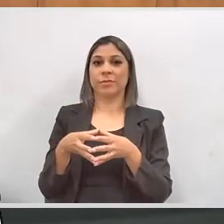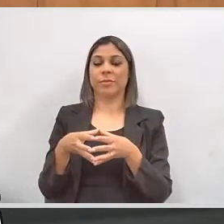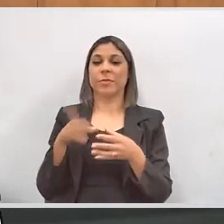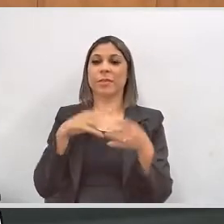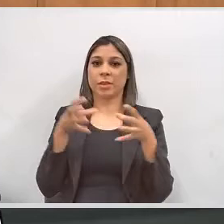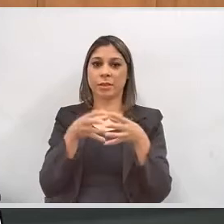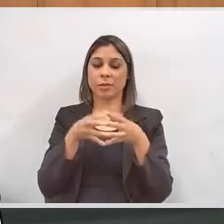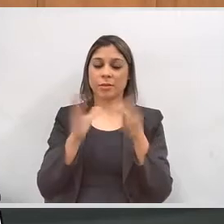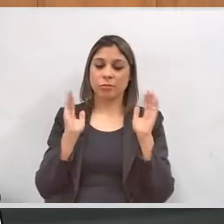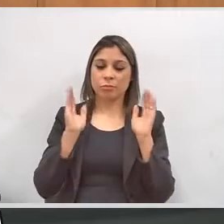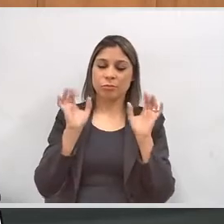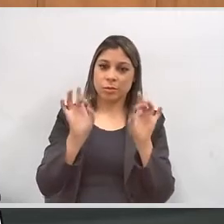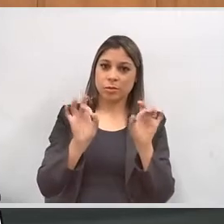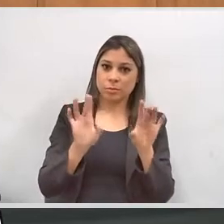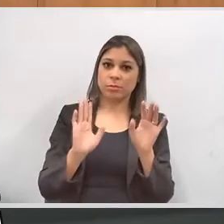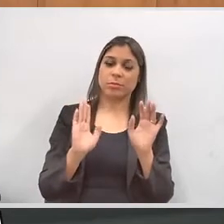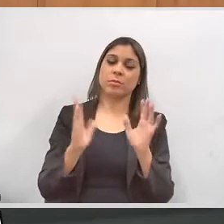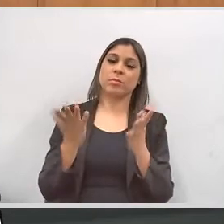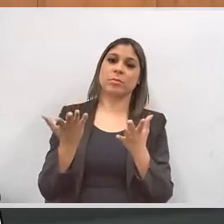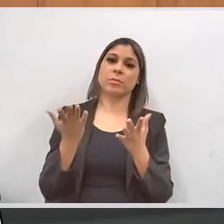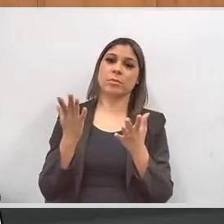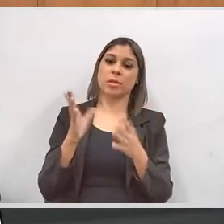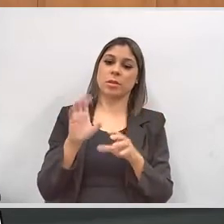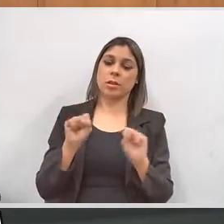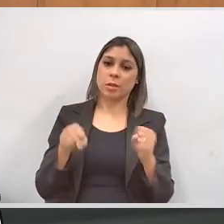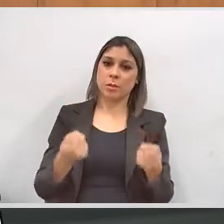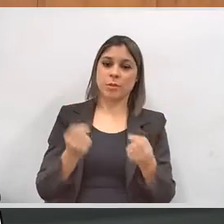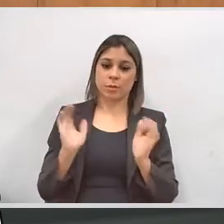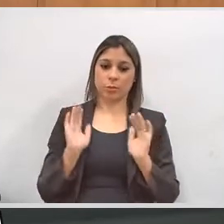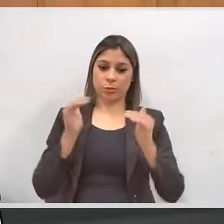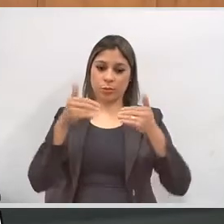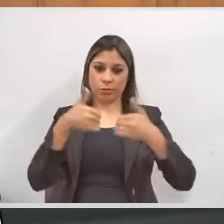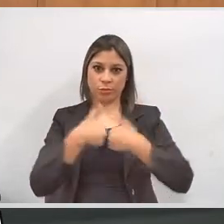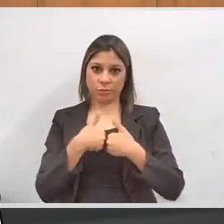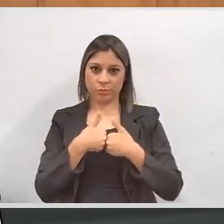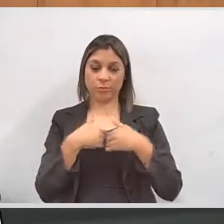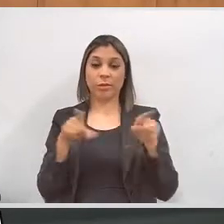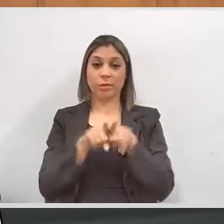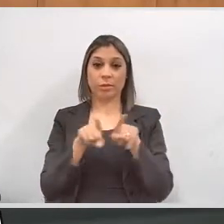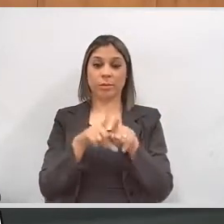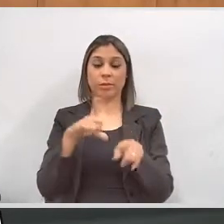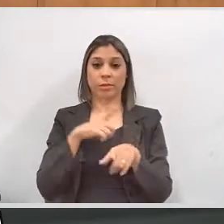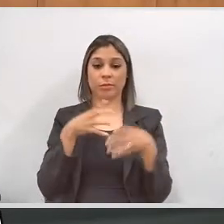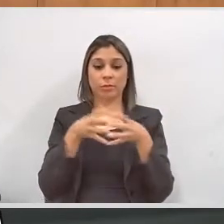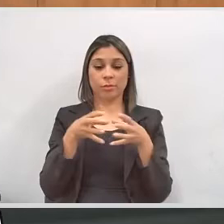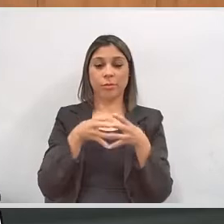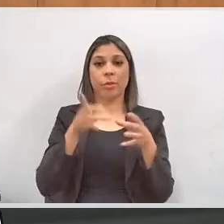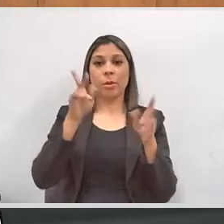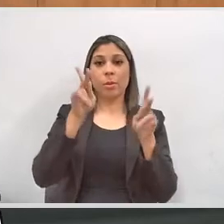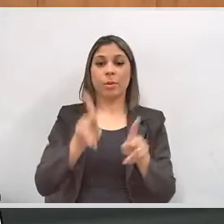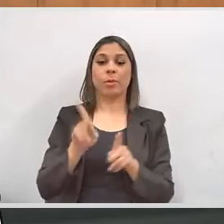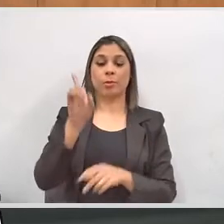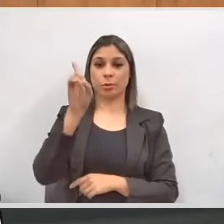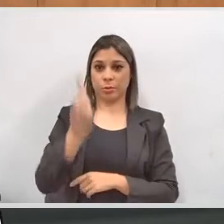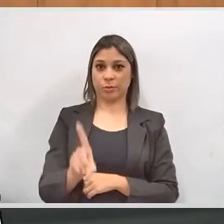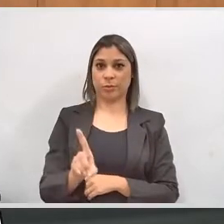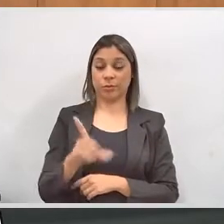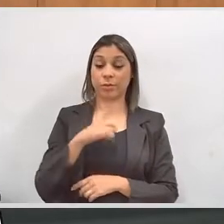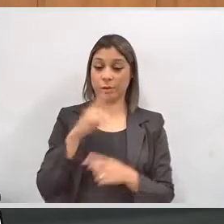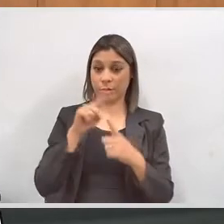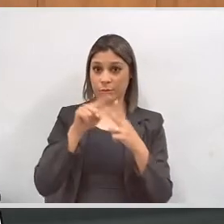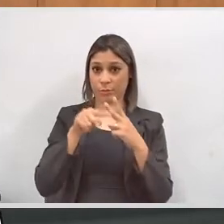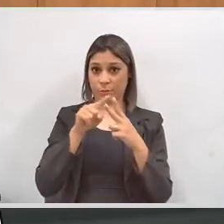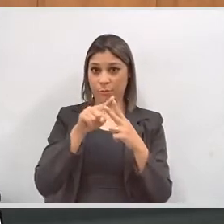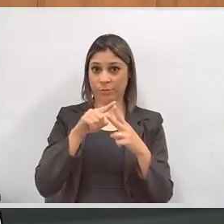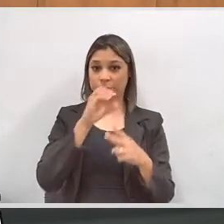ela tem uma comissão especial na defesa da pessoa com autismo e tem a comissão dos direitos da pessoa